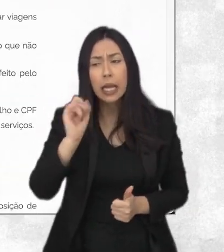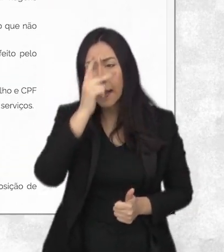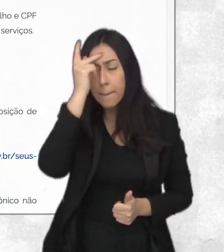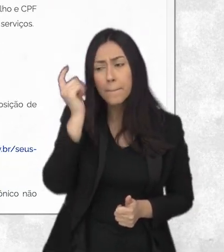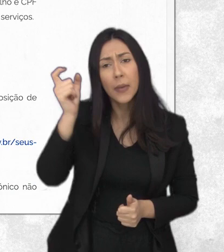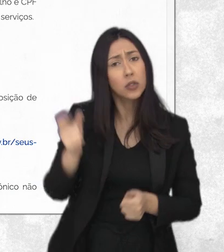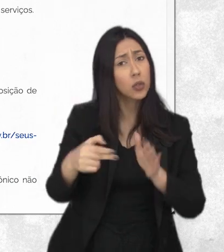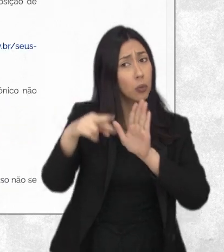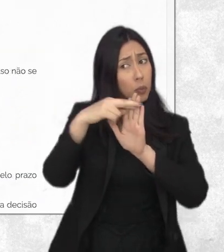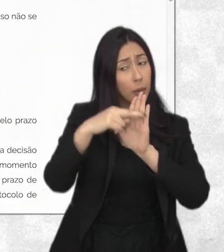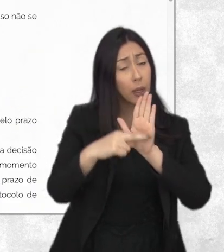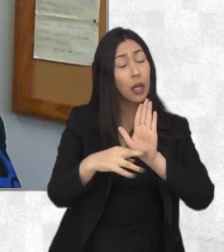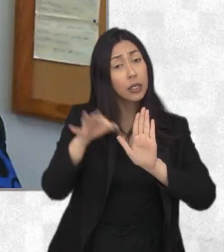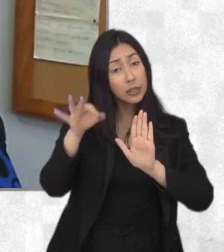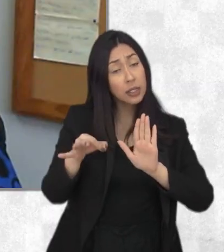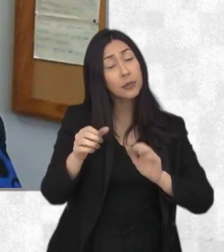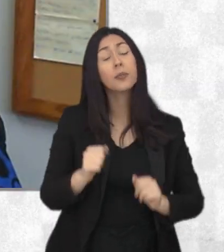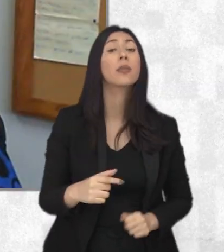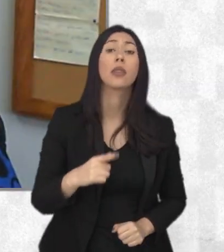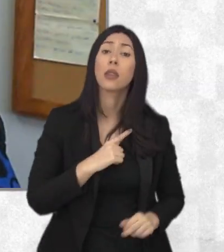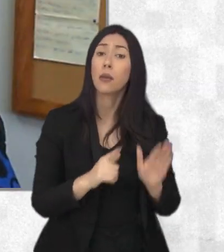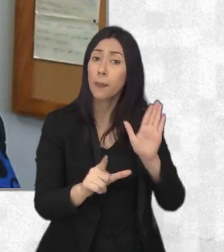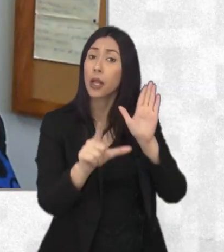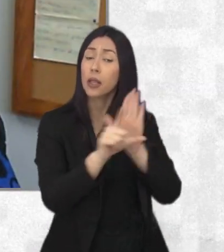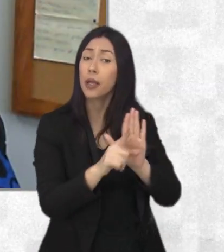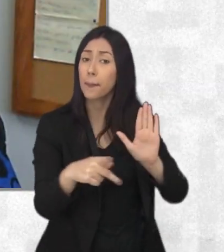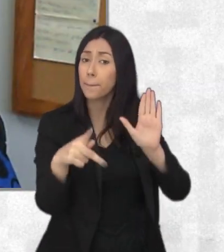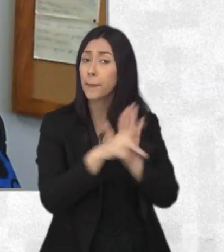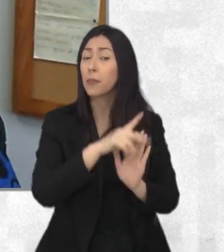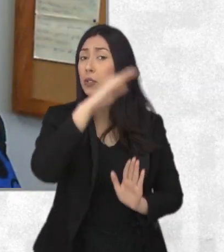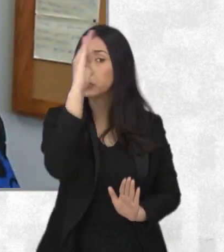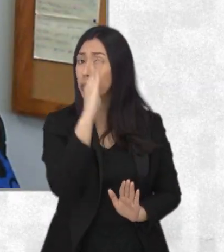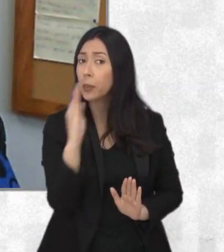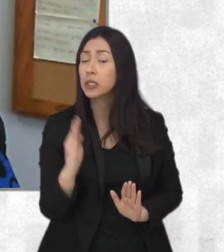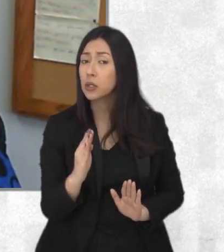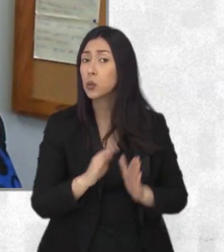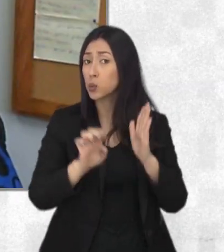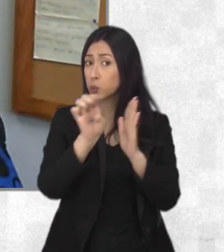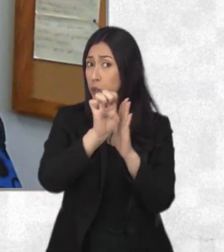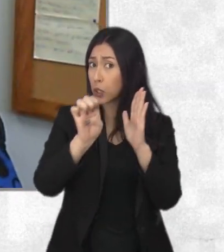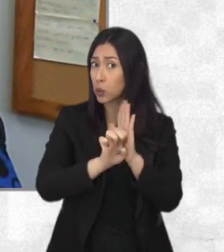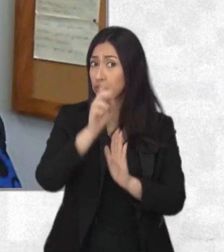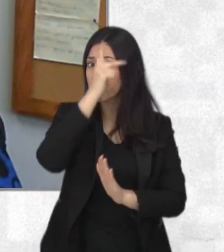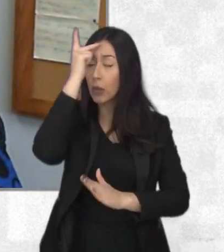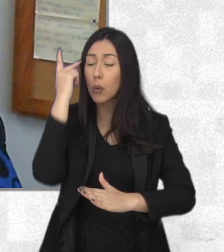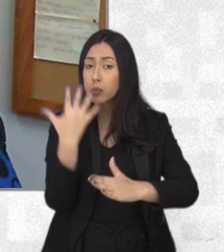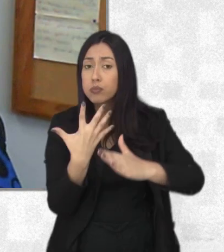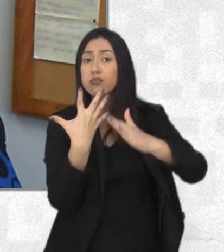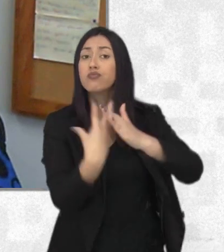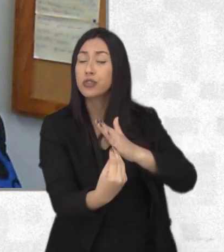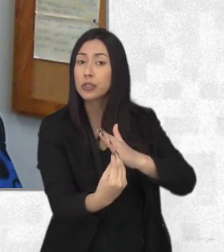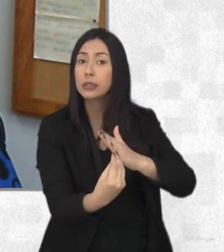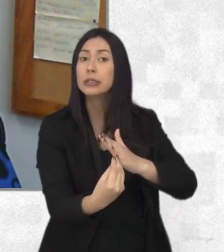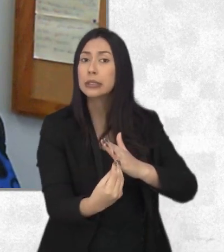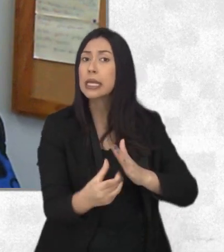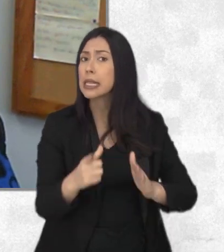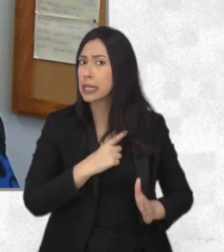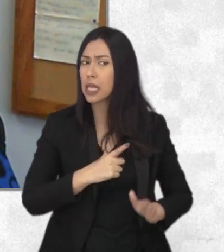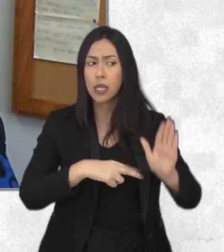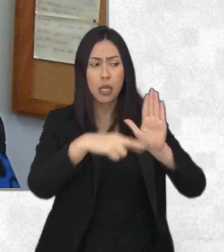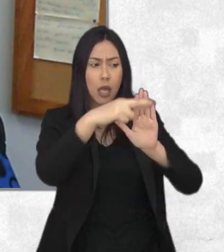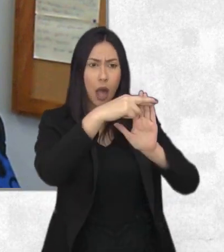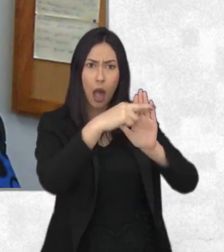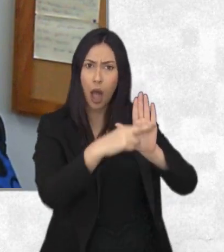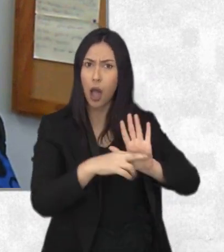exigências legais. Nós temos uma lei nacional que é o Estatuto do Refugiado que traz critérios muito bem